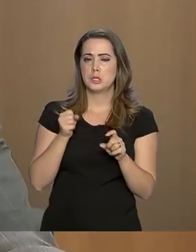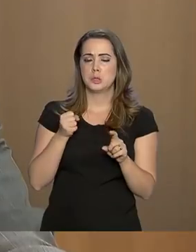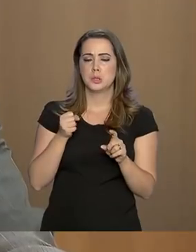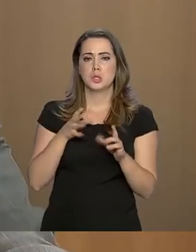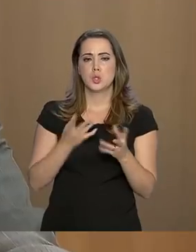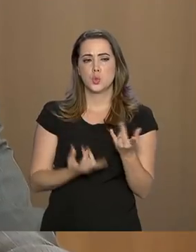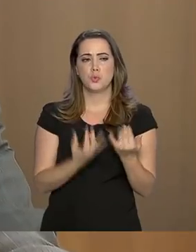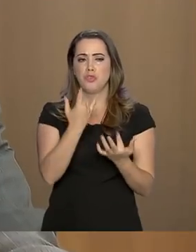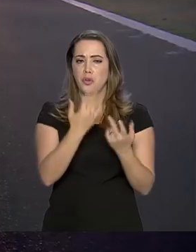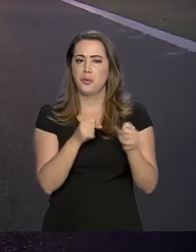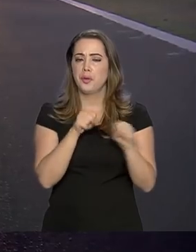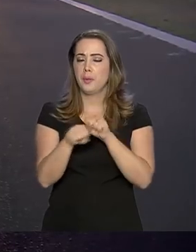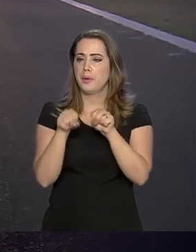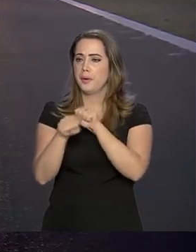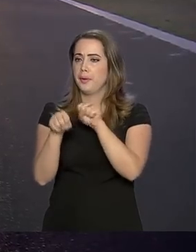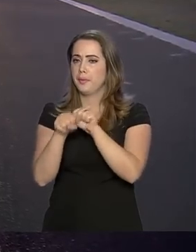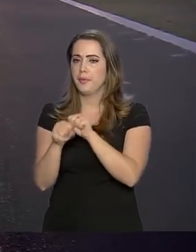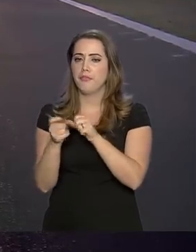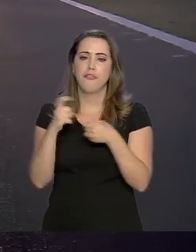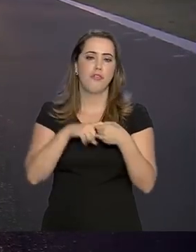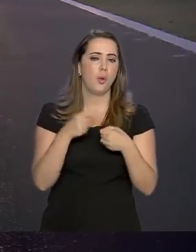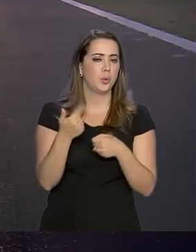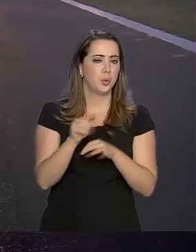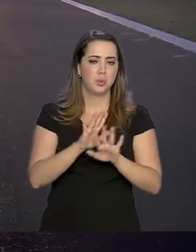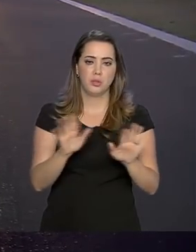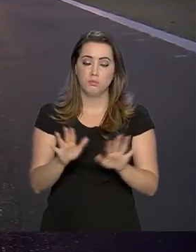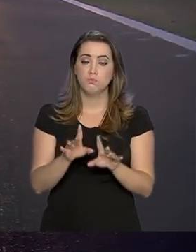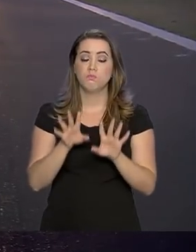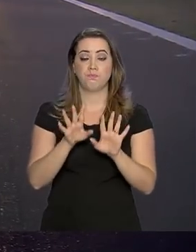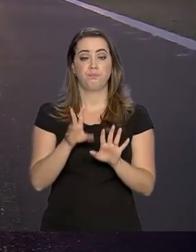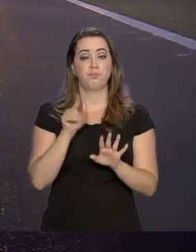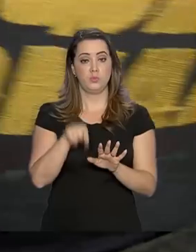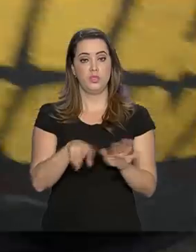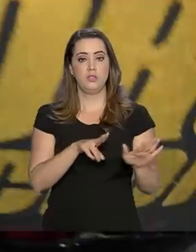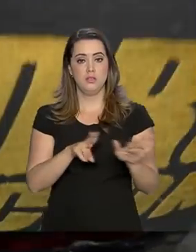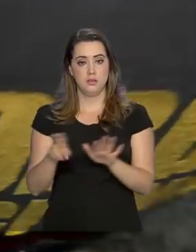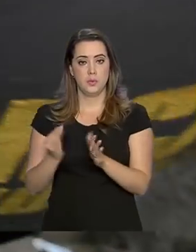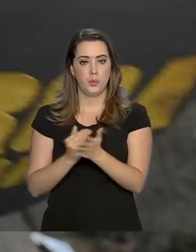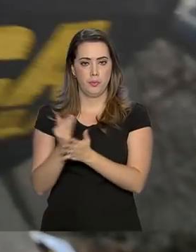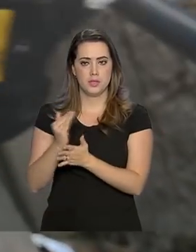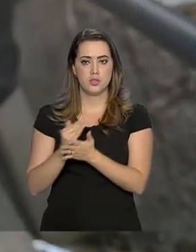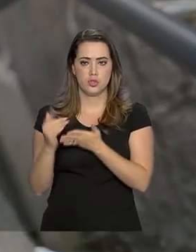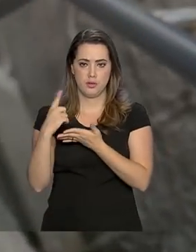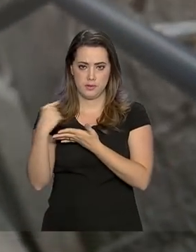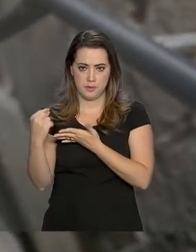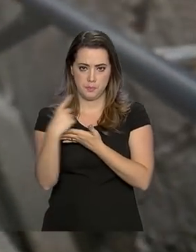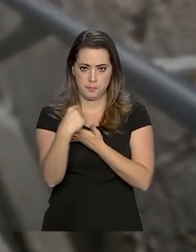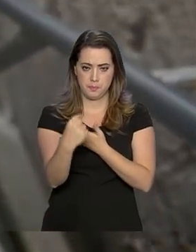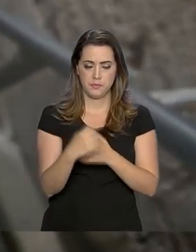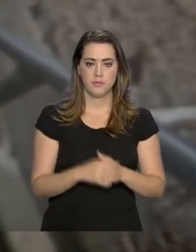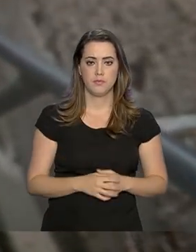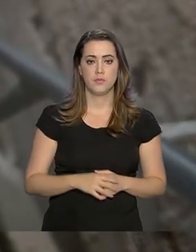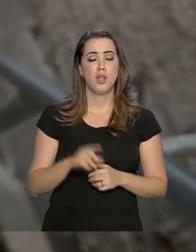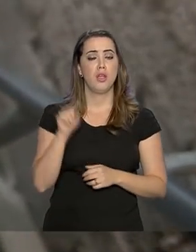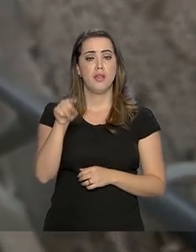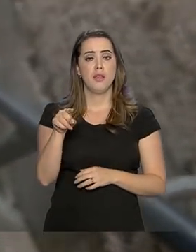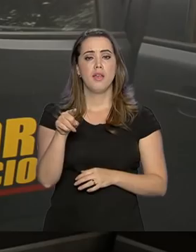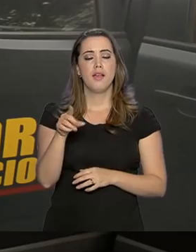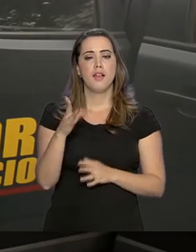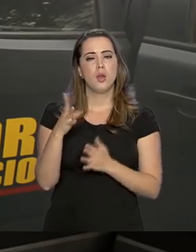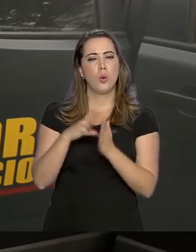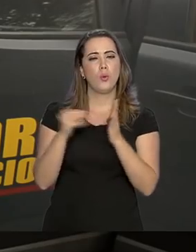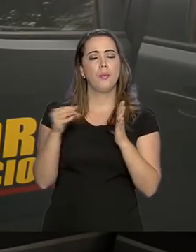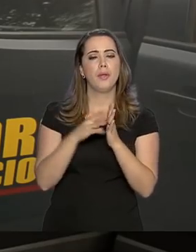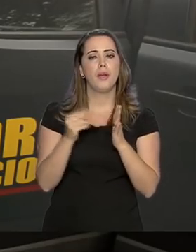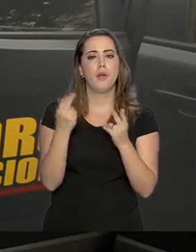não. Começa essa semana. A criação da Força Nacional de Segurança Pública foi inspirada na Organização das Nações Unidas